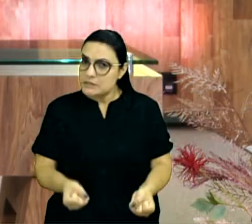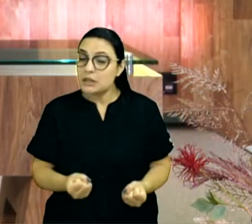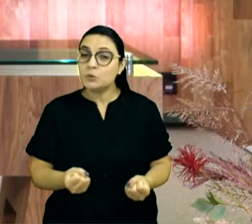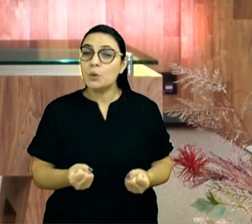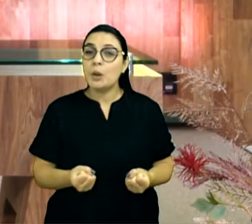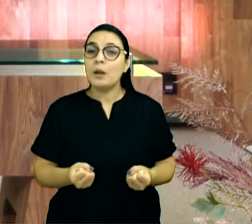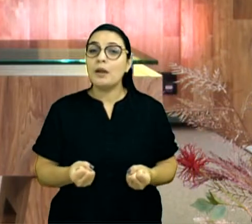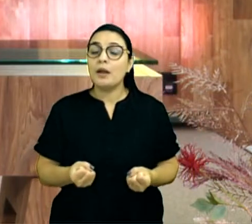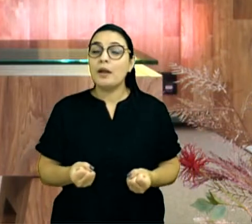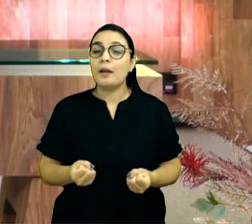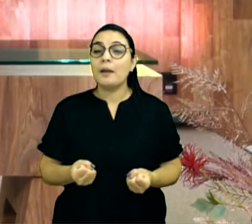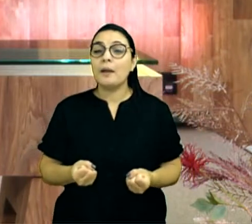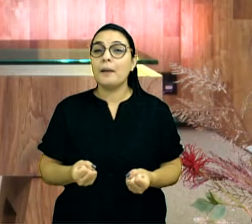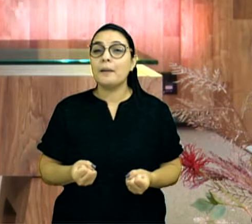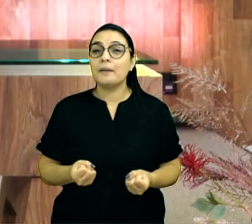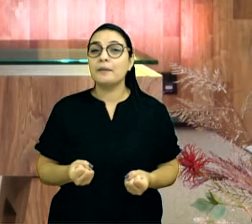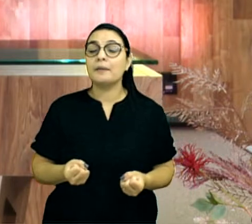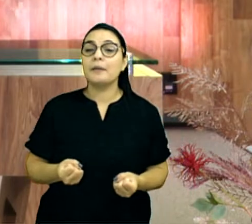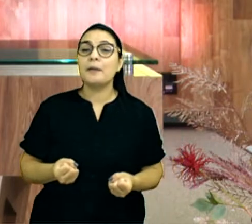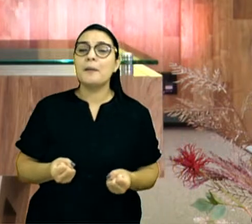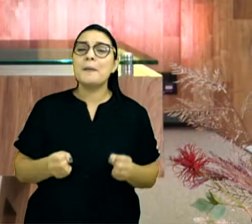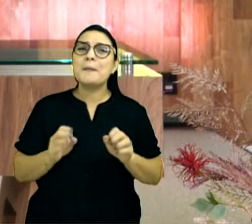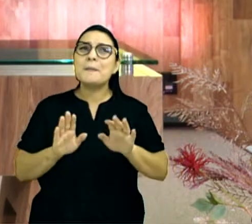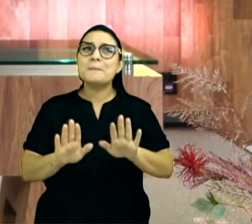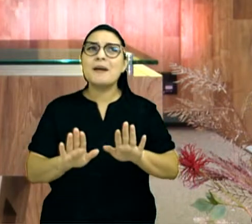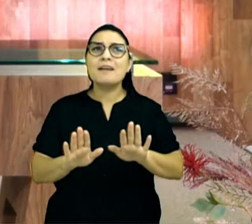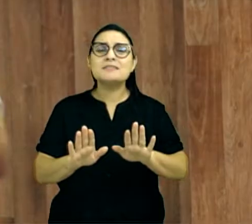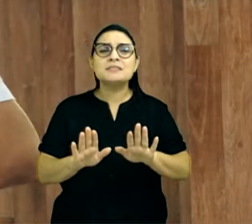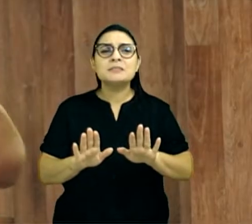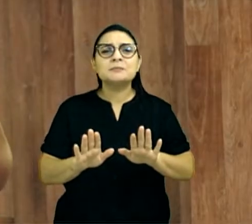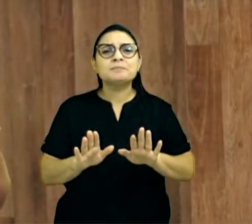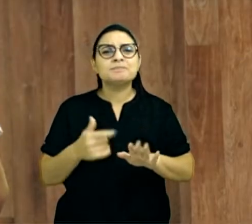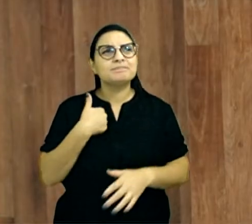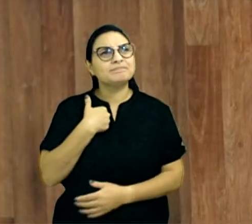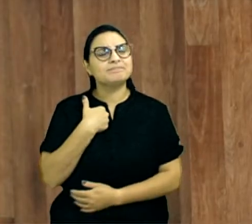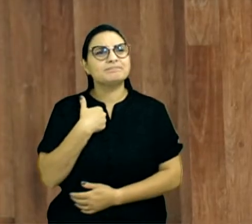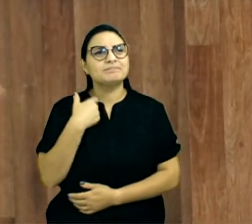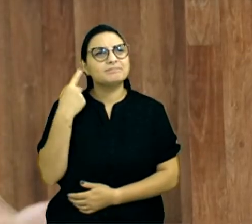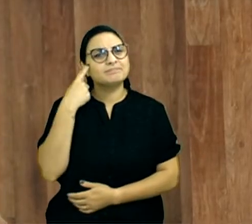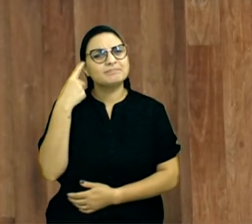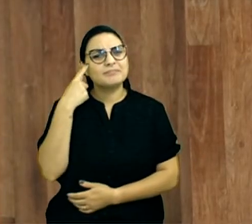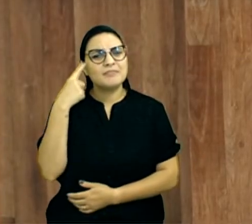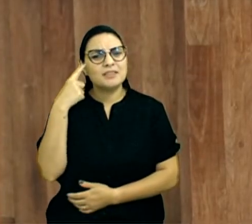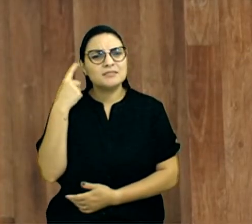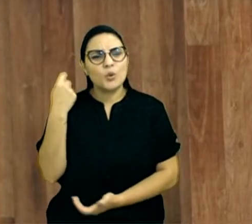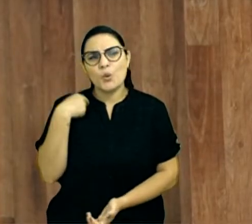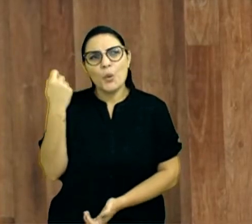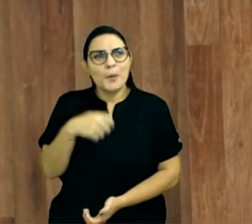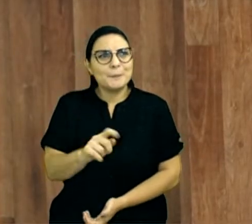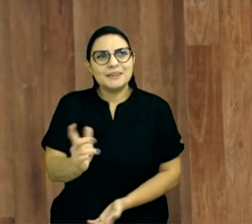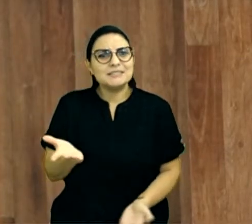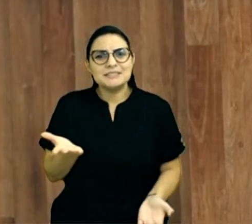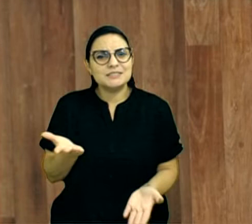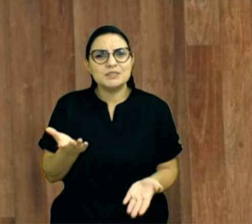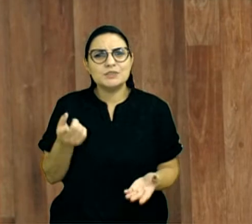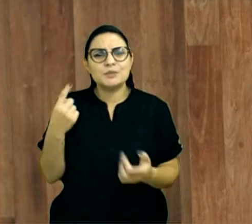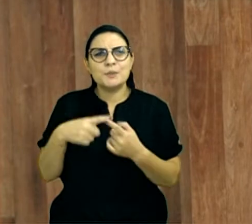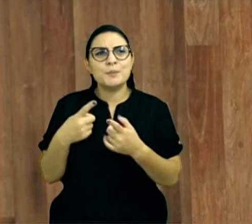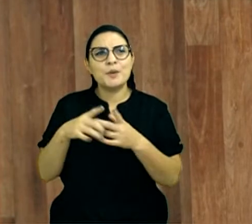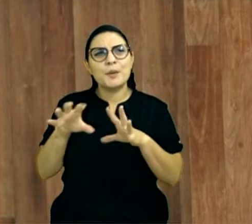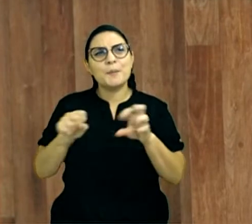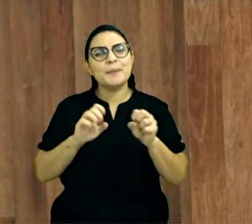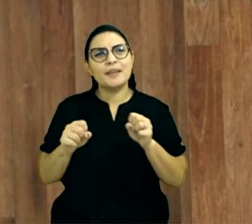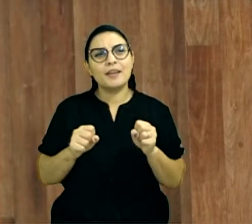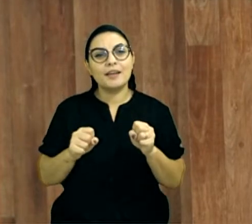em bom estado, onde a gente quer, mas eu fiquei assim, não estava precisando, e aí eu